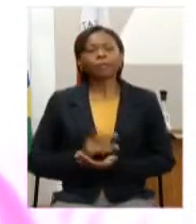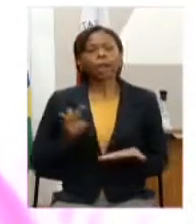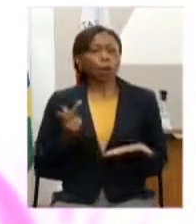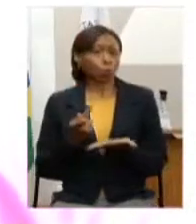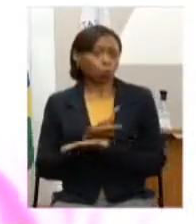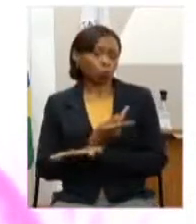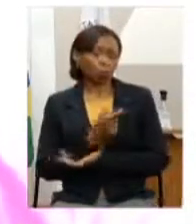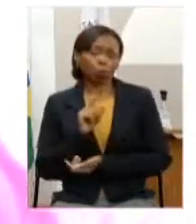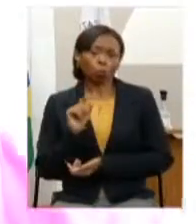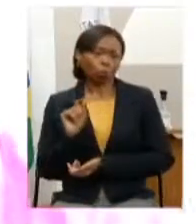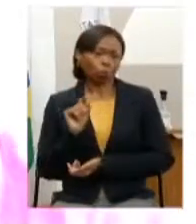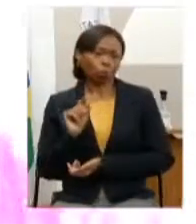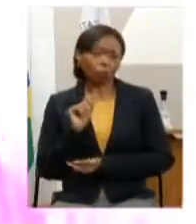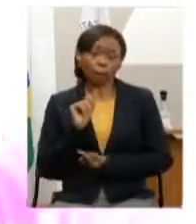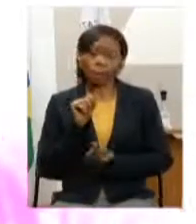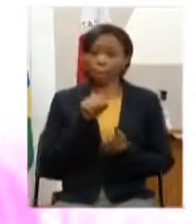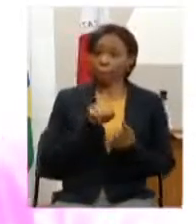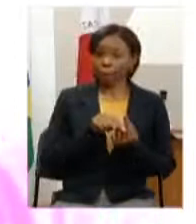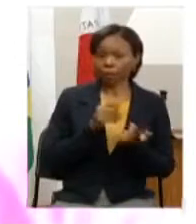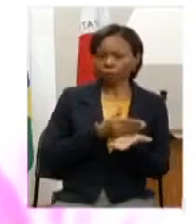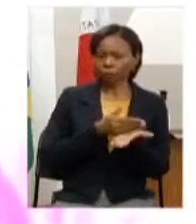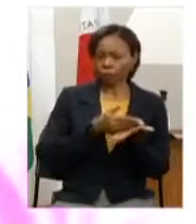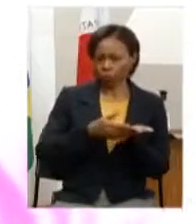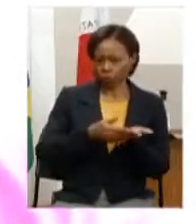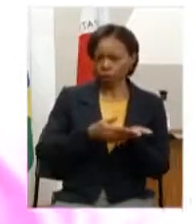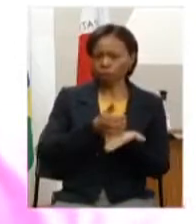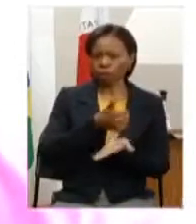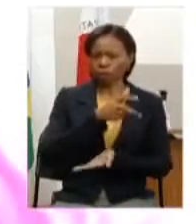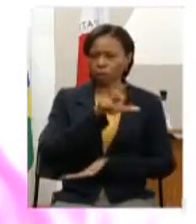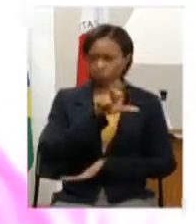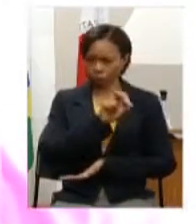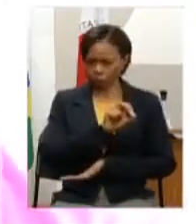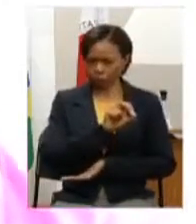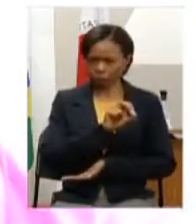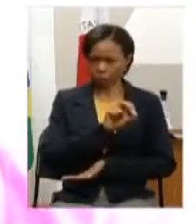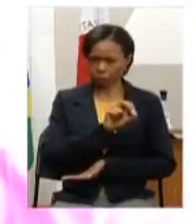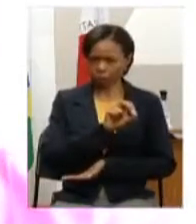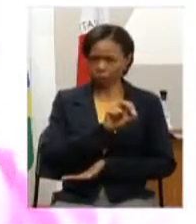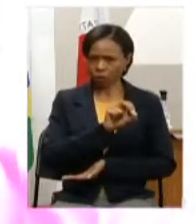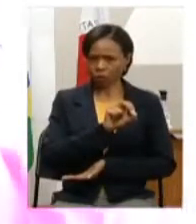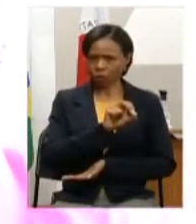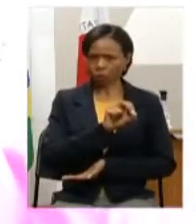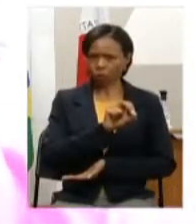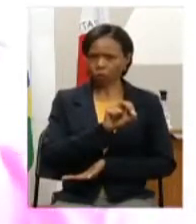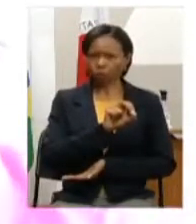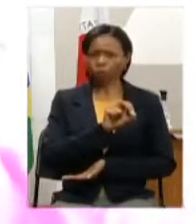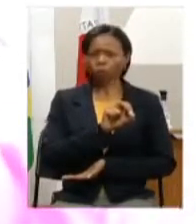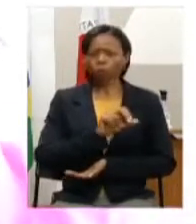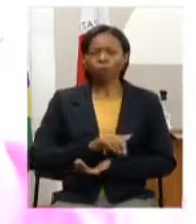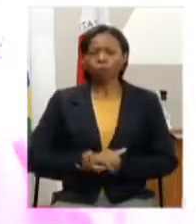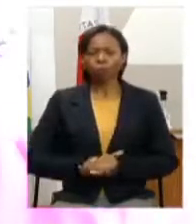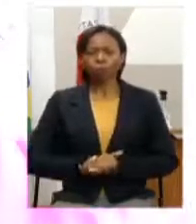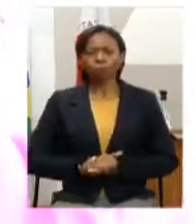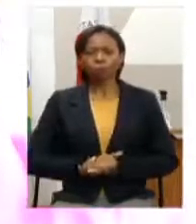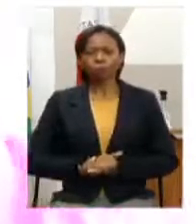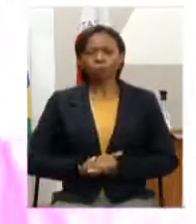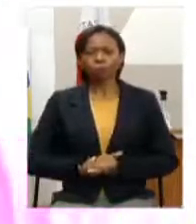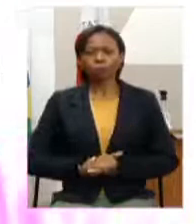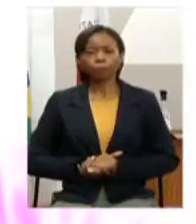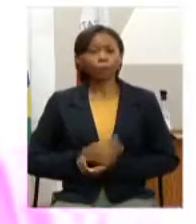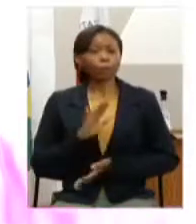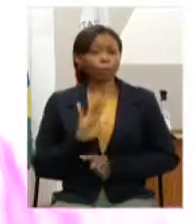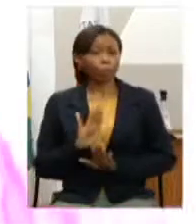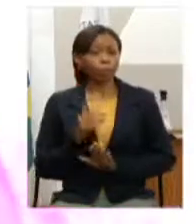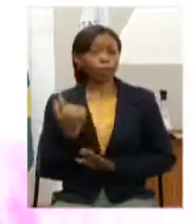ponderação a meta inicial era 150 jovem o público era jovem atendido e a gente